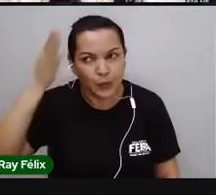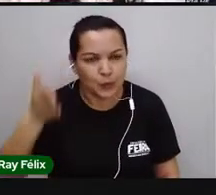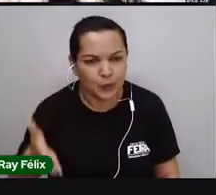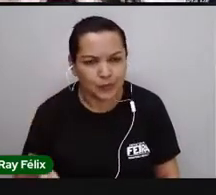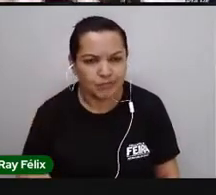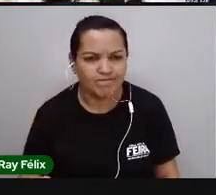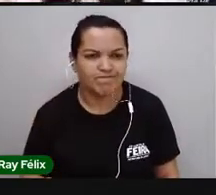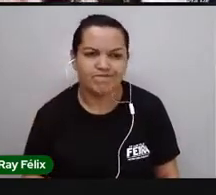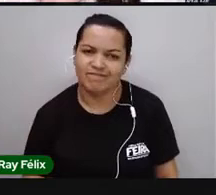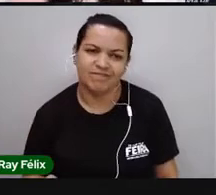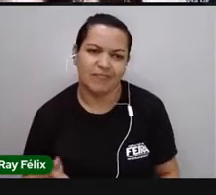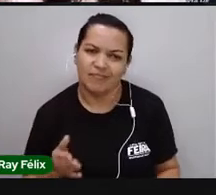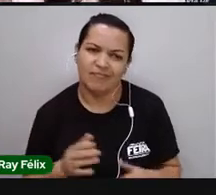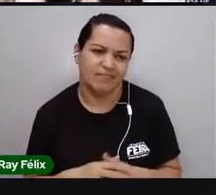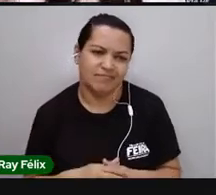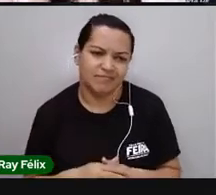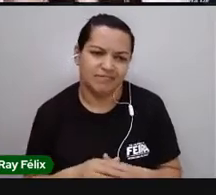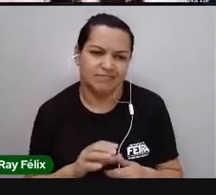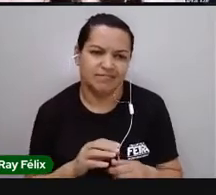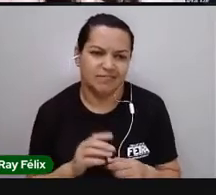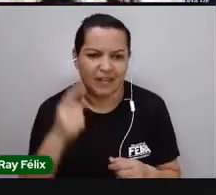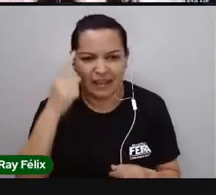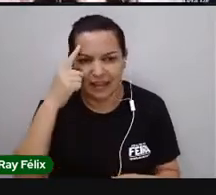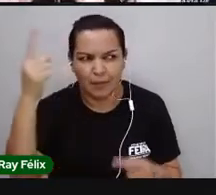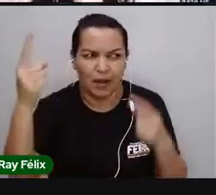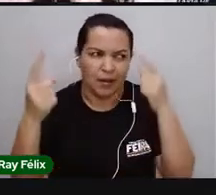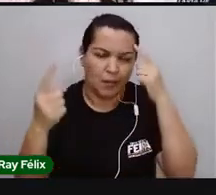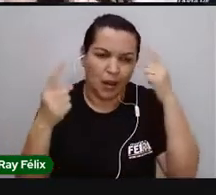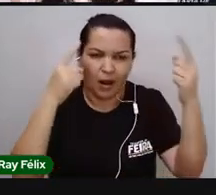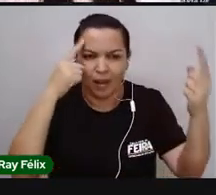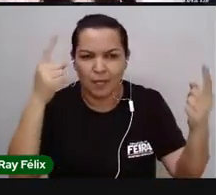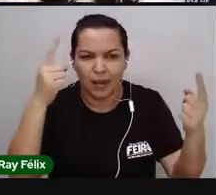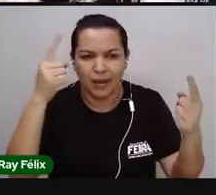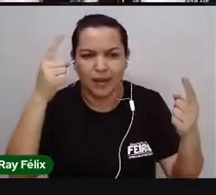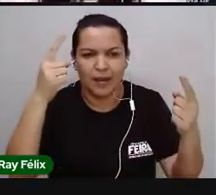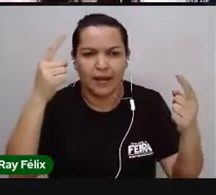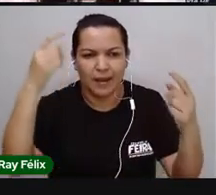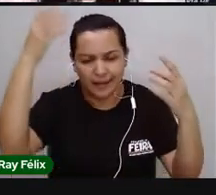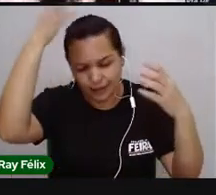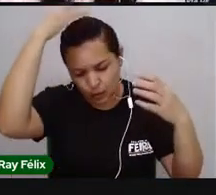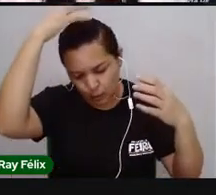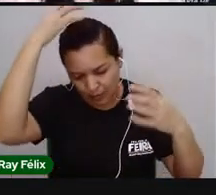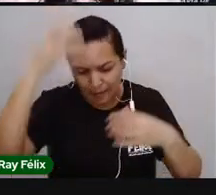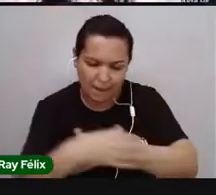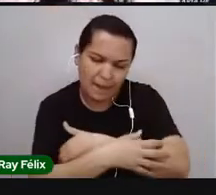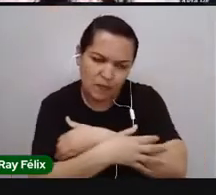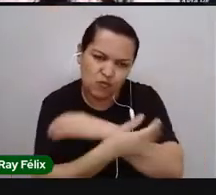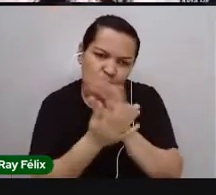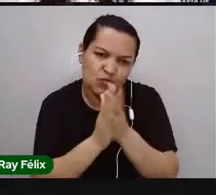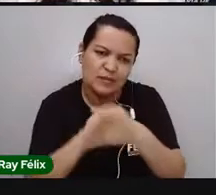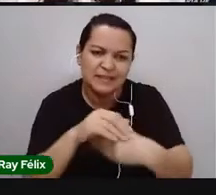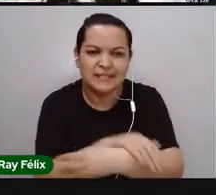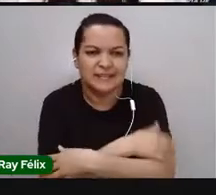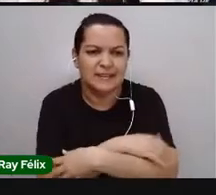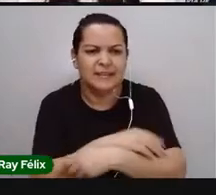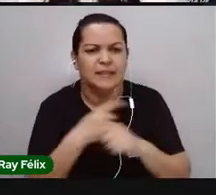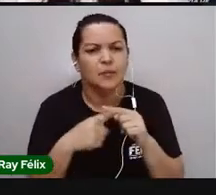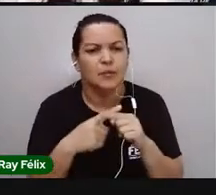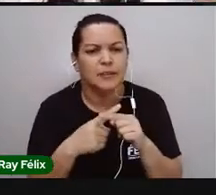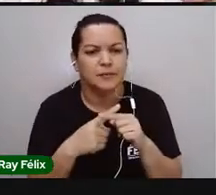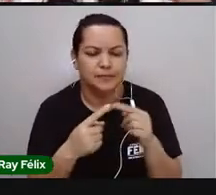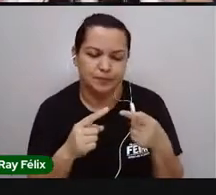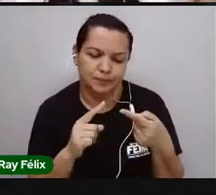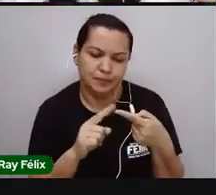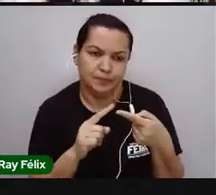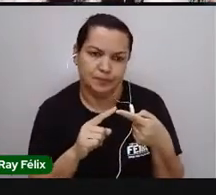Então, são hábitos. Vamos lá. Mas só relembrar. Tomar banho diariamente é necessário. Por quê? Minha própria. Primeiro,